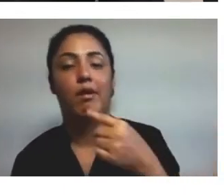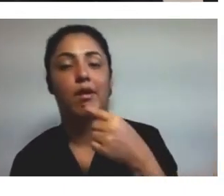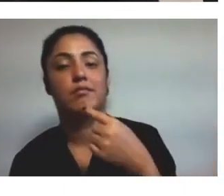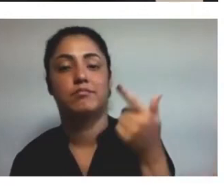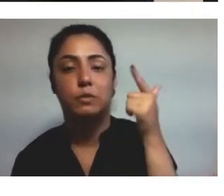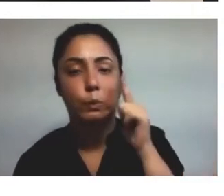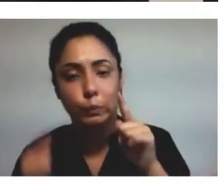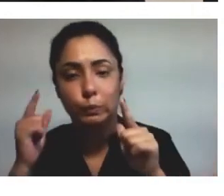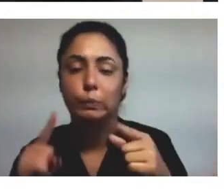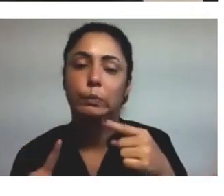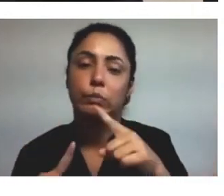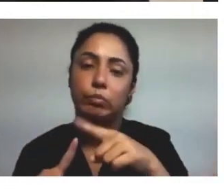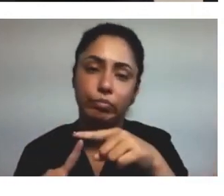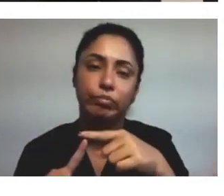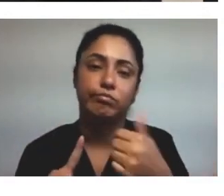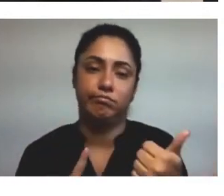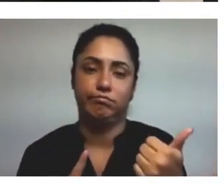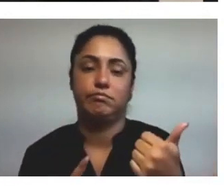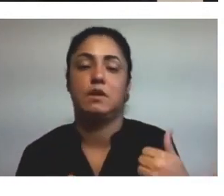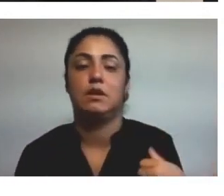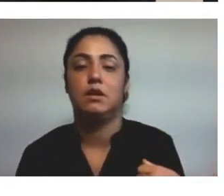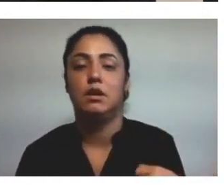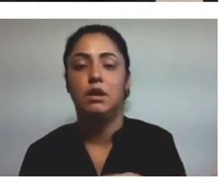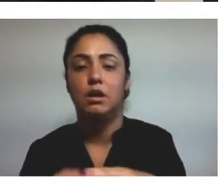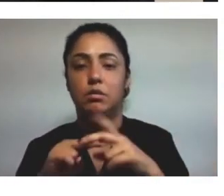Então, assim, isso causou muita...